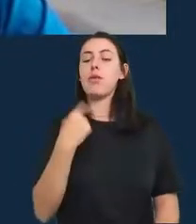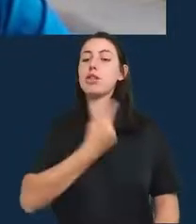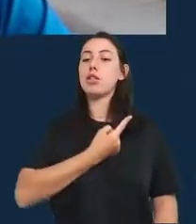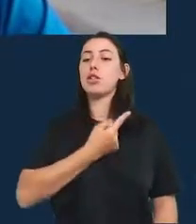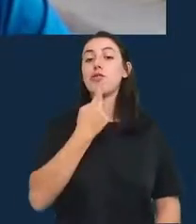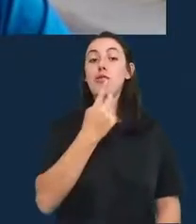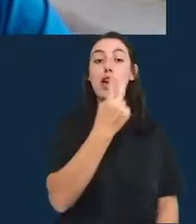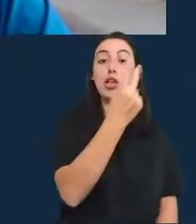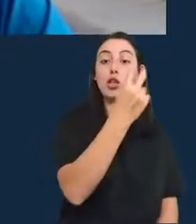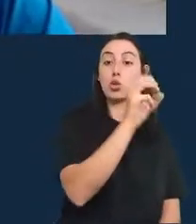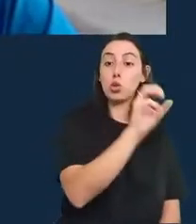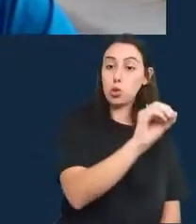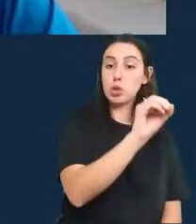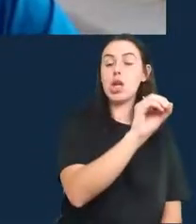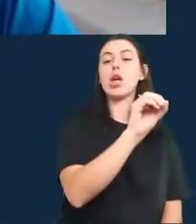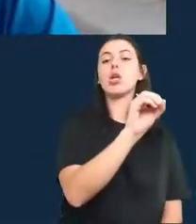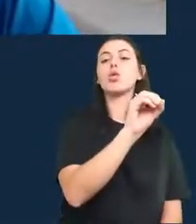assim